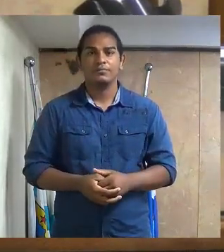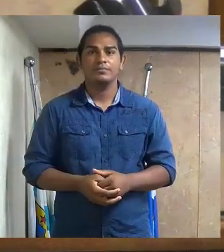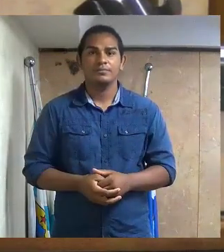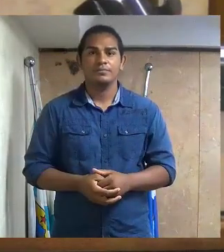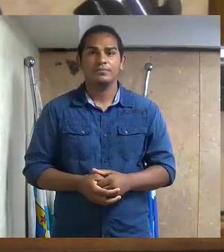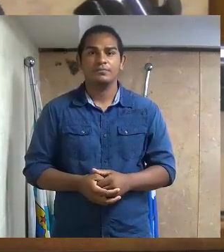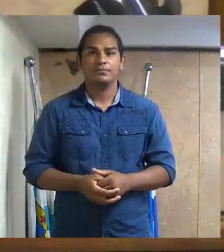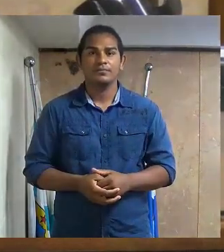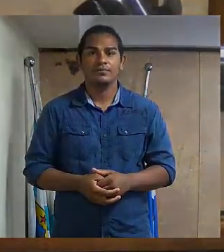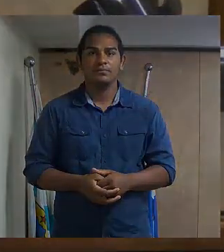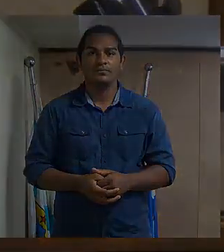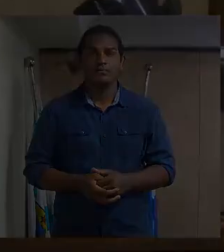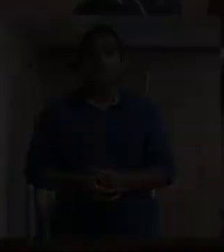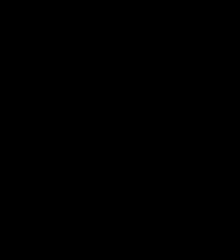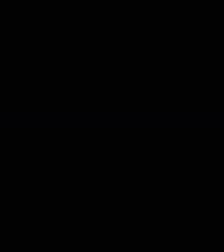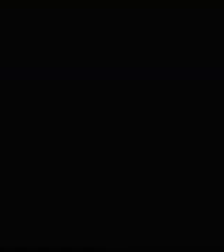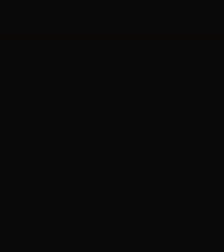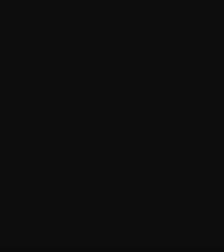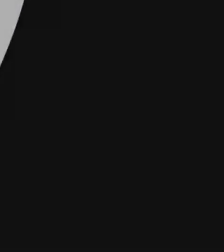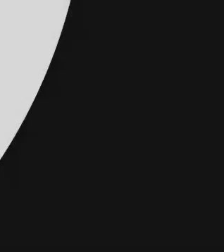o projeto